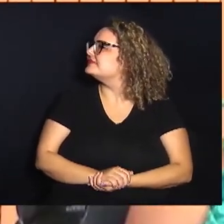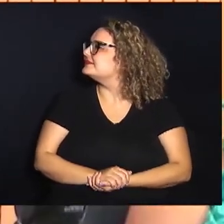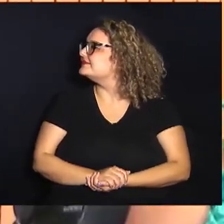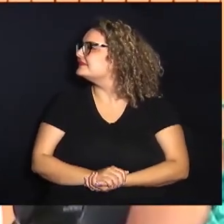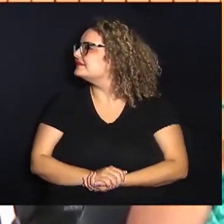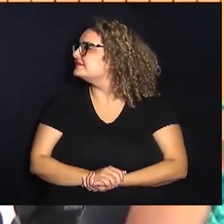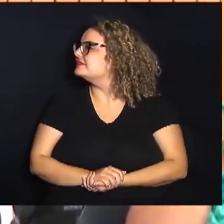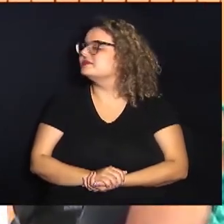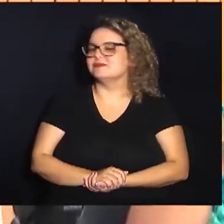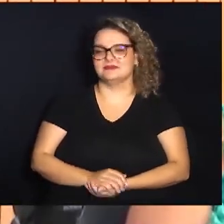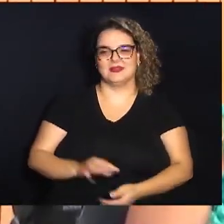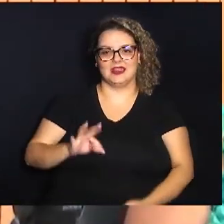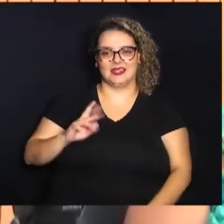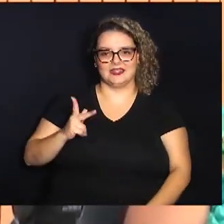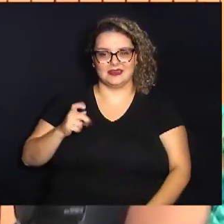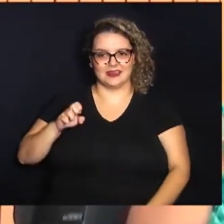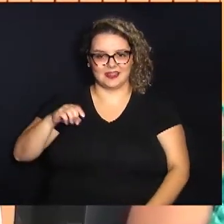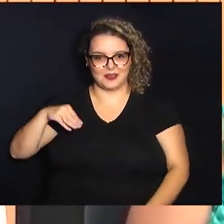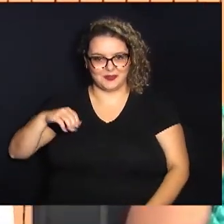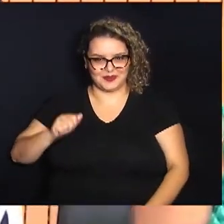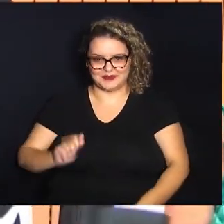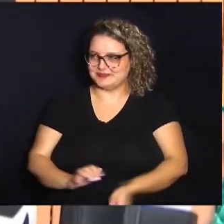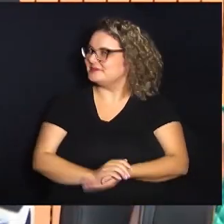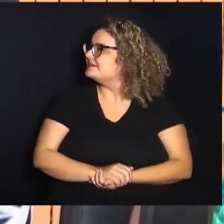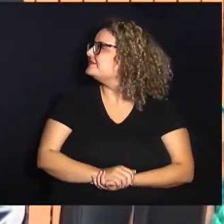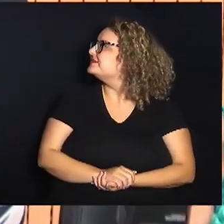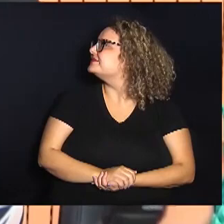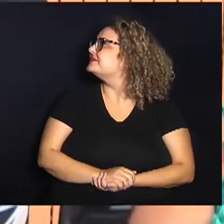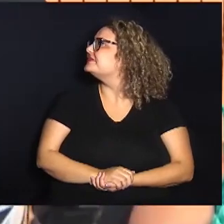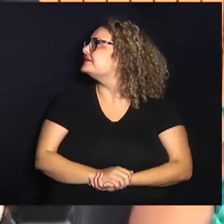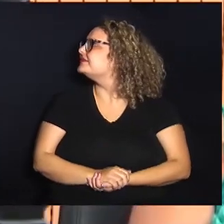Thelma Yara Falca dos Reis Queiroz